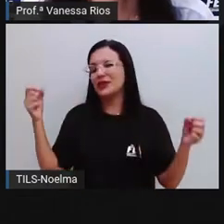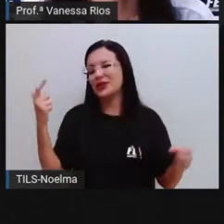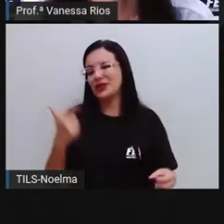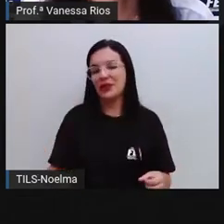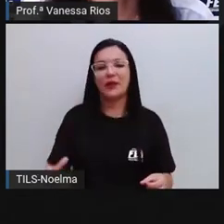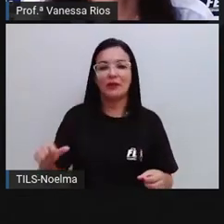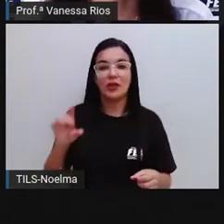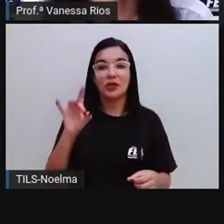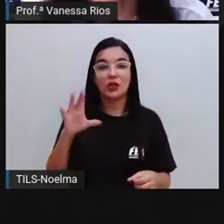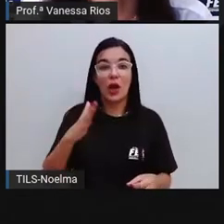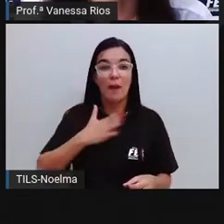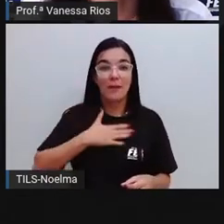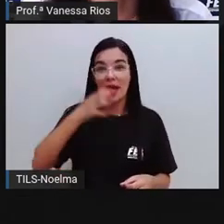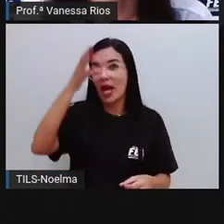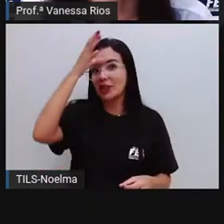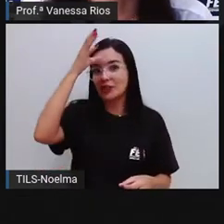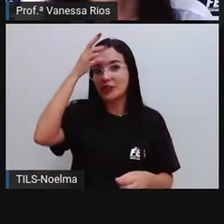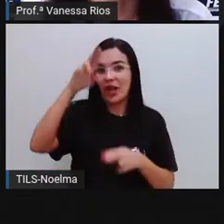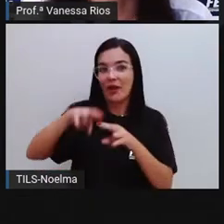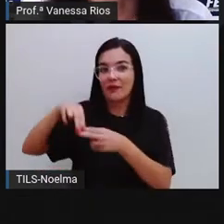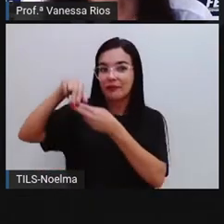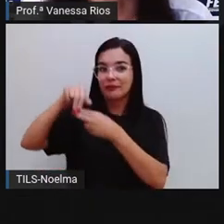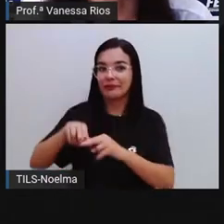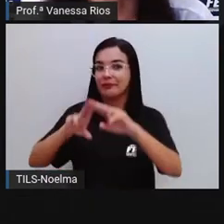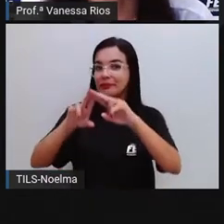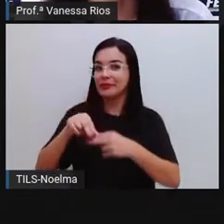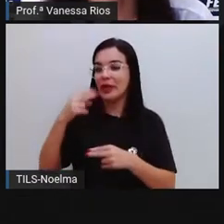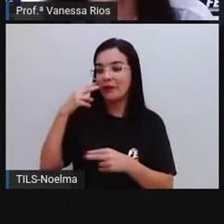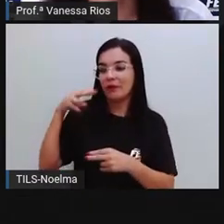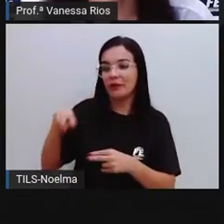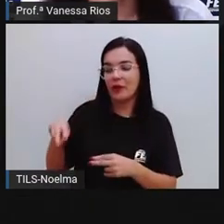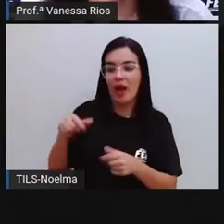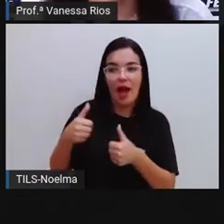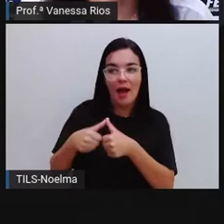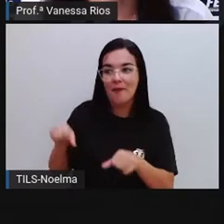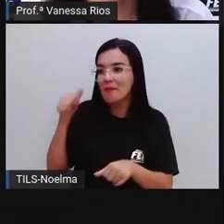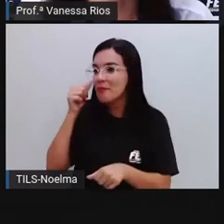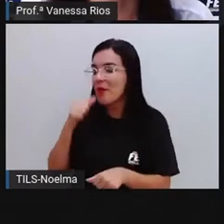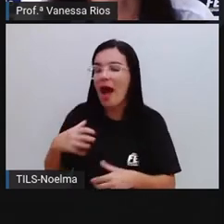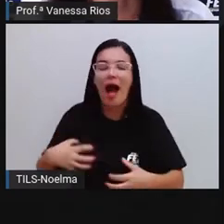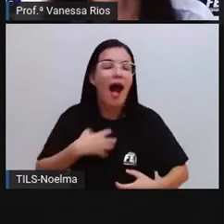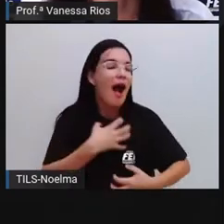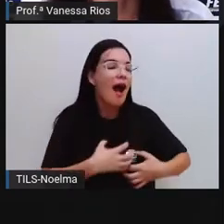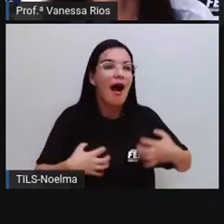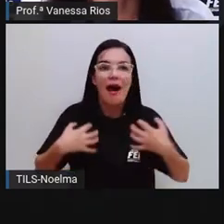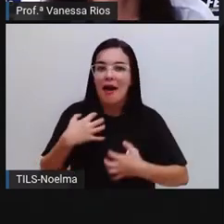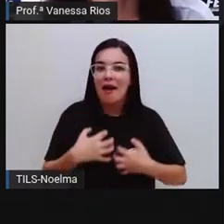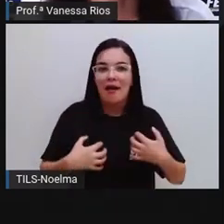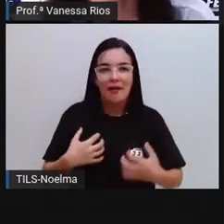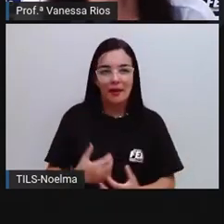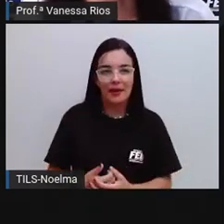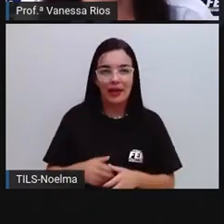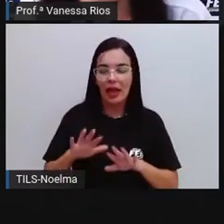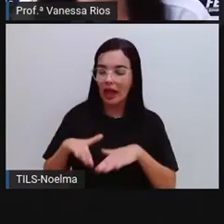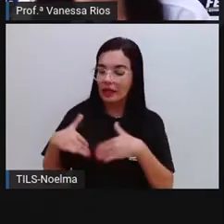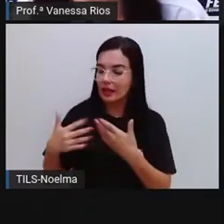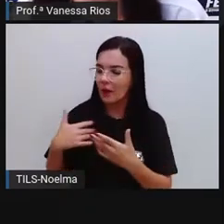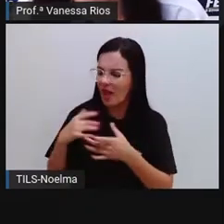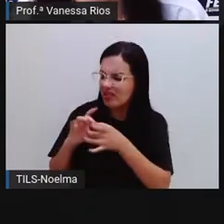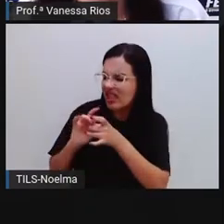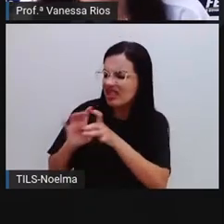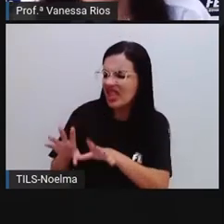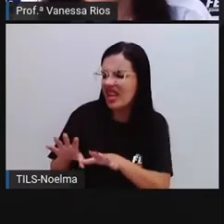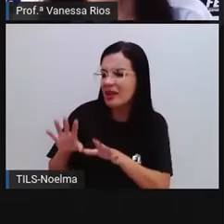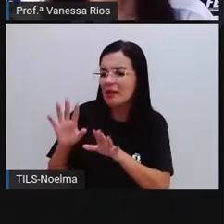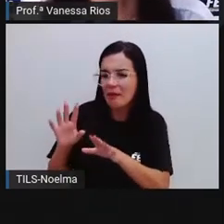Só a minha tia é que viu a cadeira balançar. Ela estava apavorada. Então, eu deixei passar